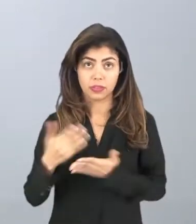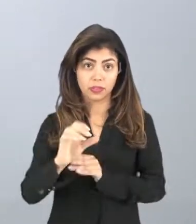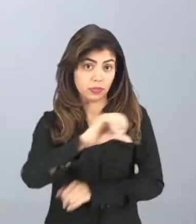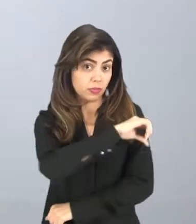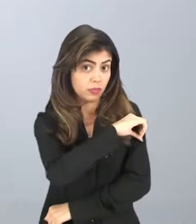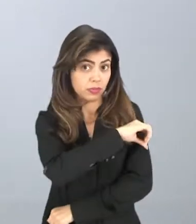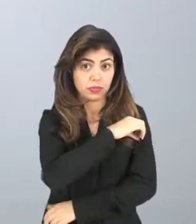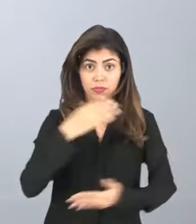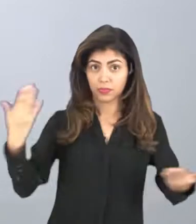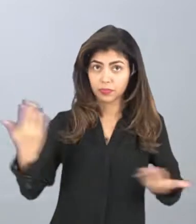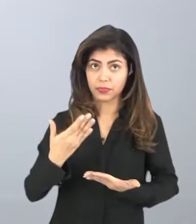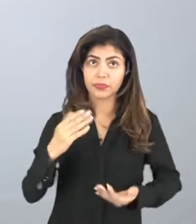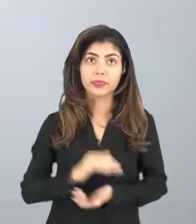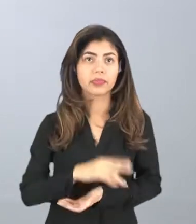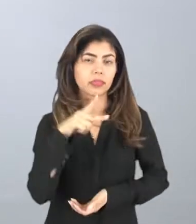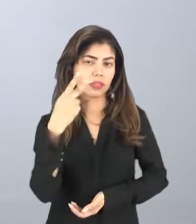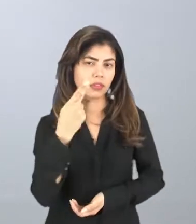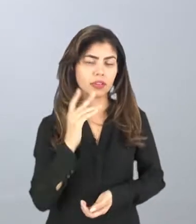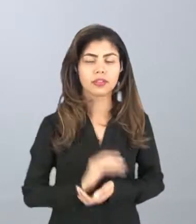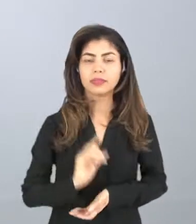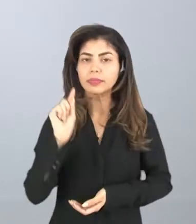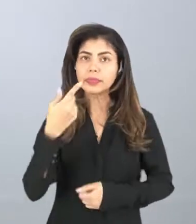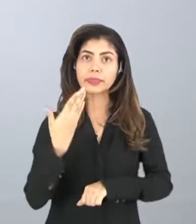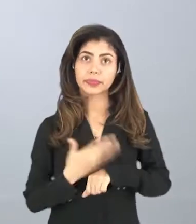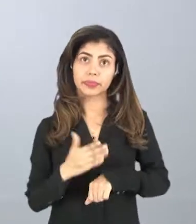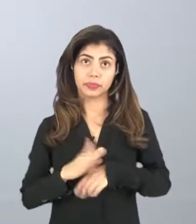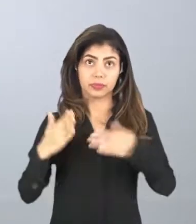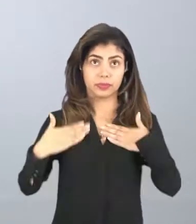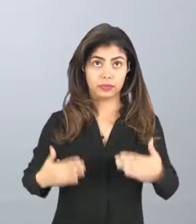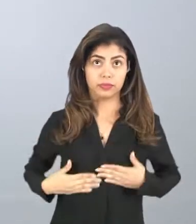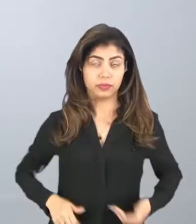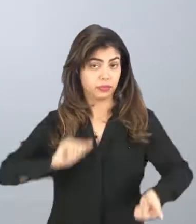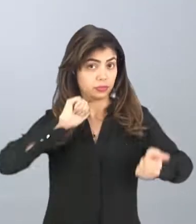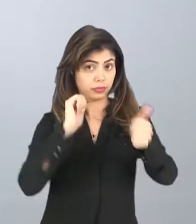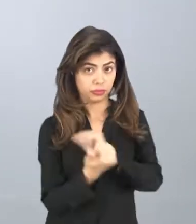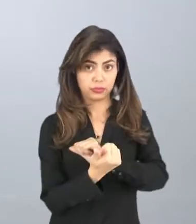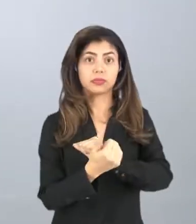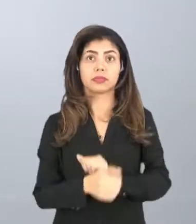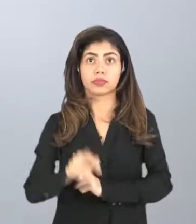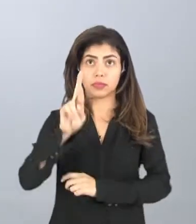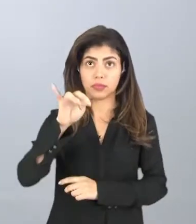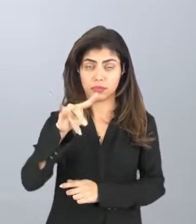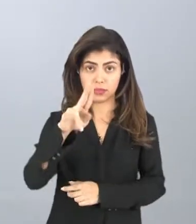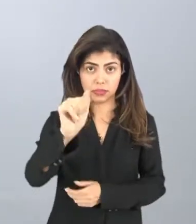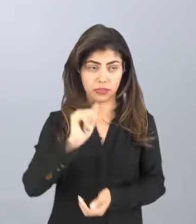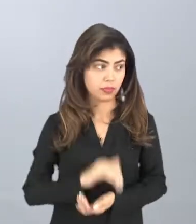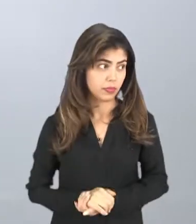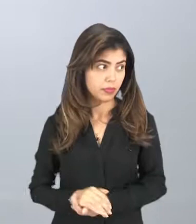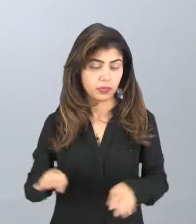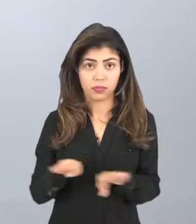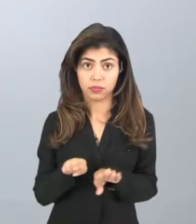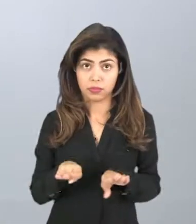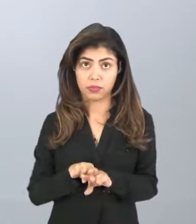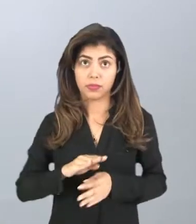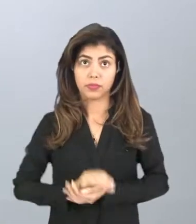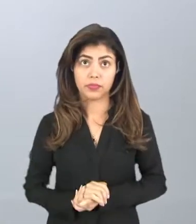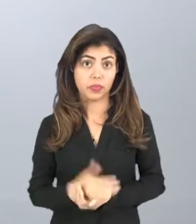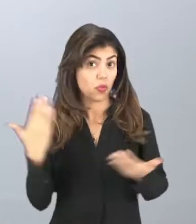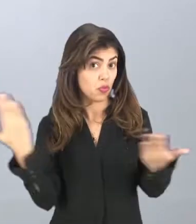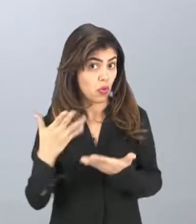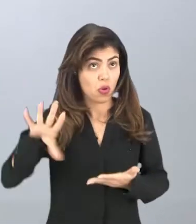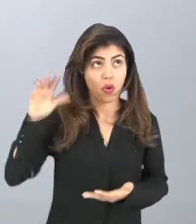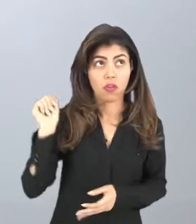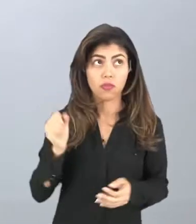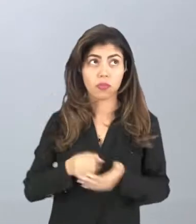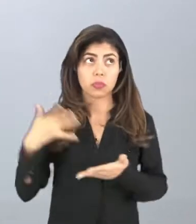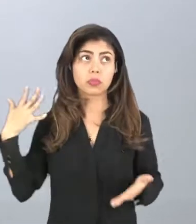nono ano agora e nós vamos falar um pouquinho sobre as práticas corporais e os esportes de aventura, né? A gente ouve